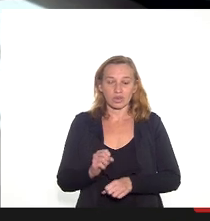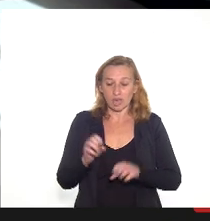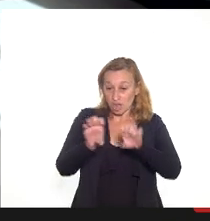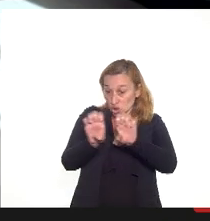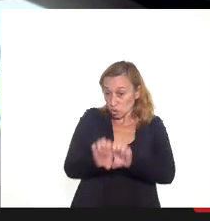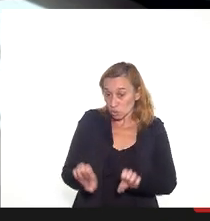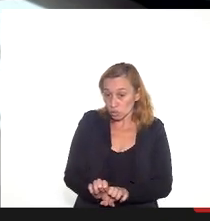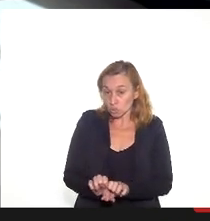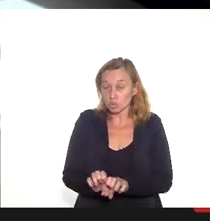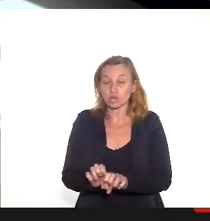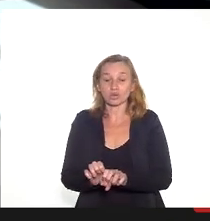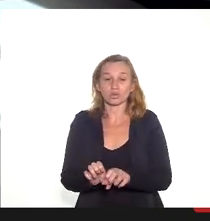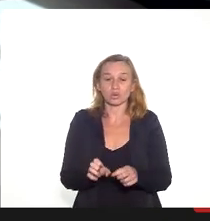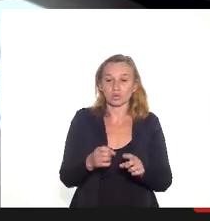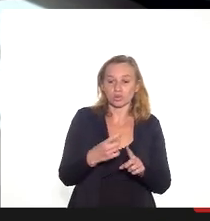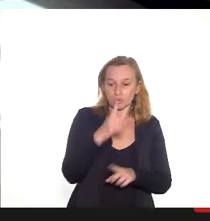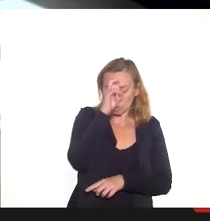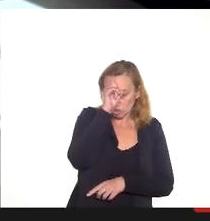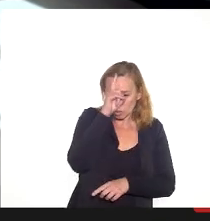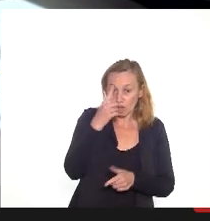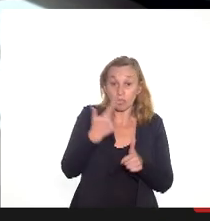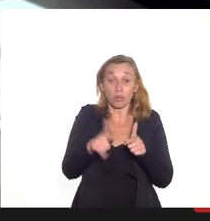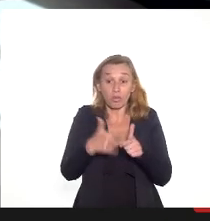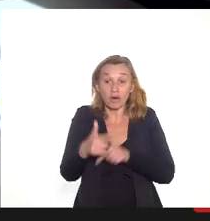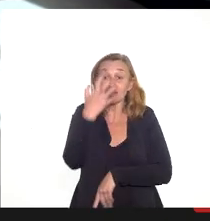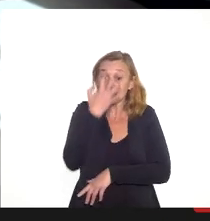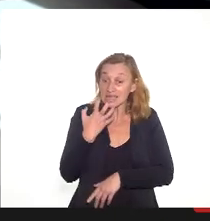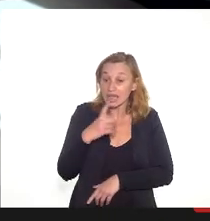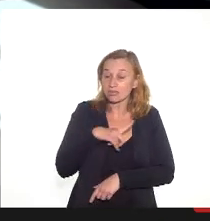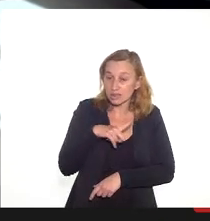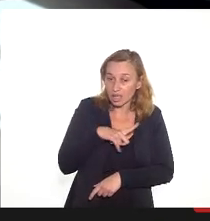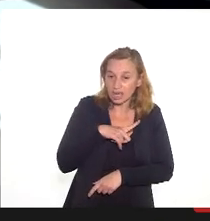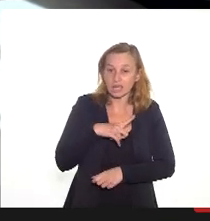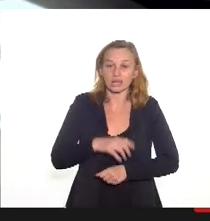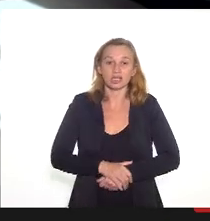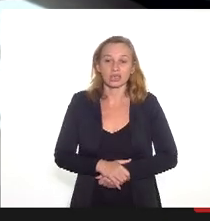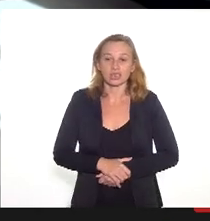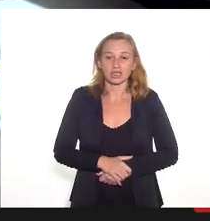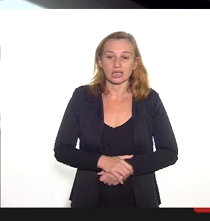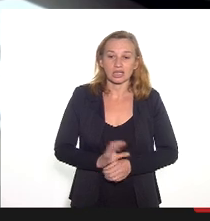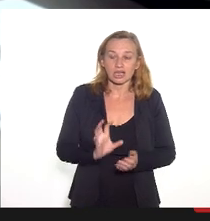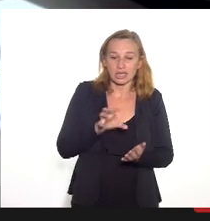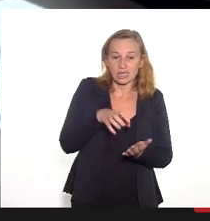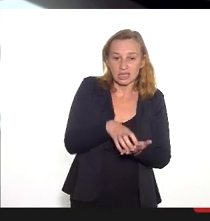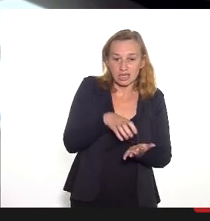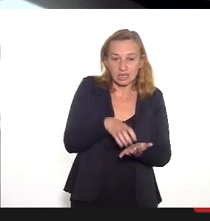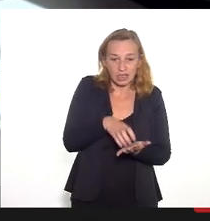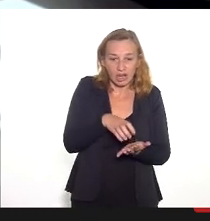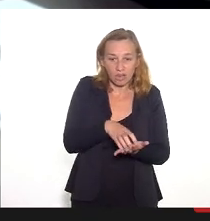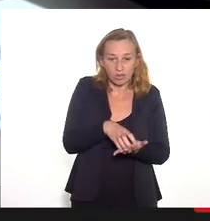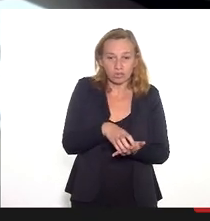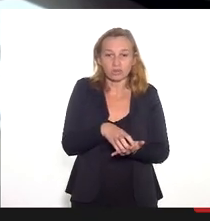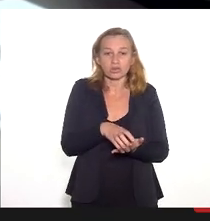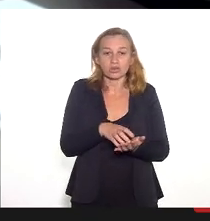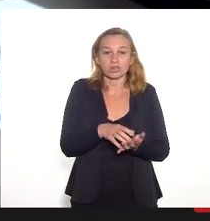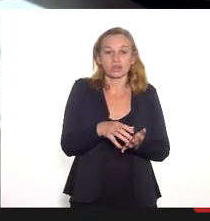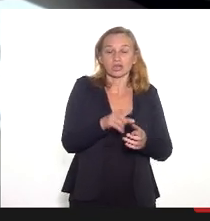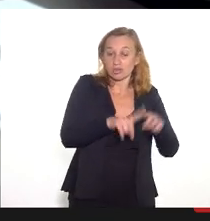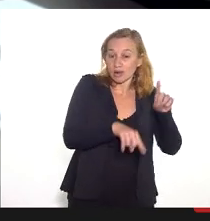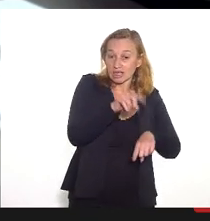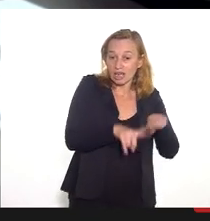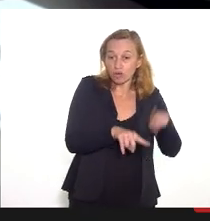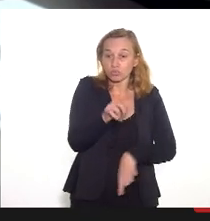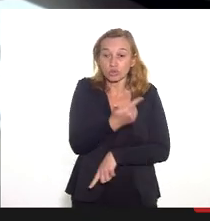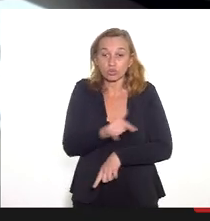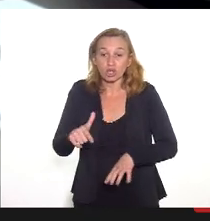Tem um problema grave hoje, talvez o único problema grave hoje do Eduardo Rabino Abelo, a central de esterilização de material, ela não